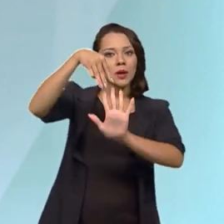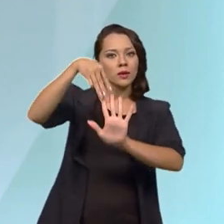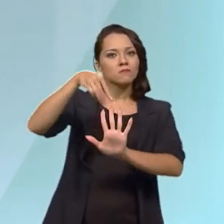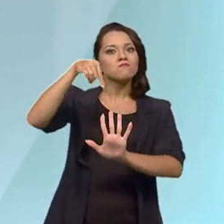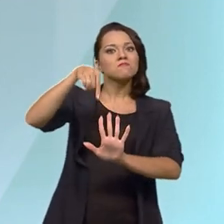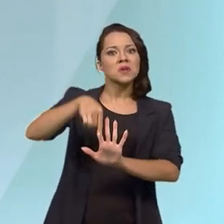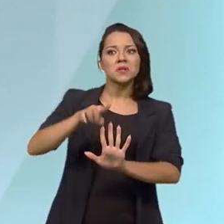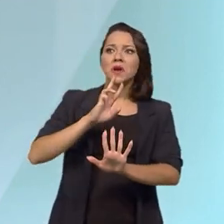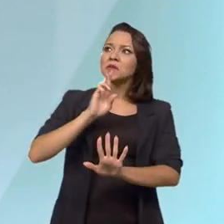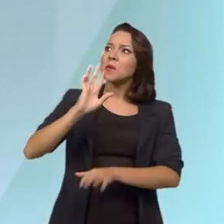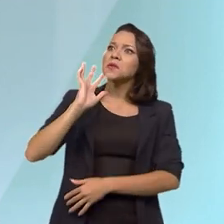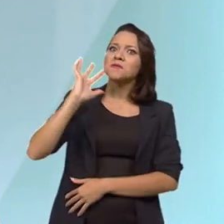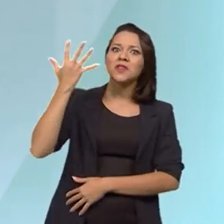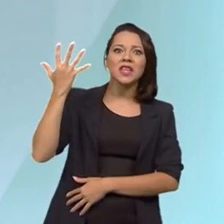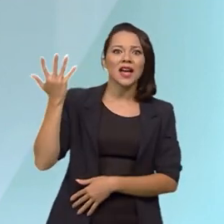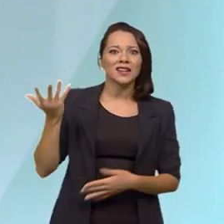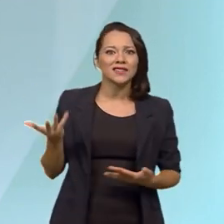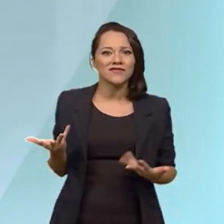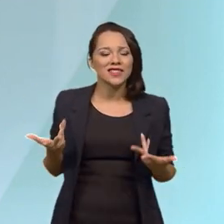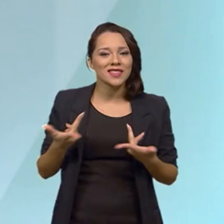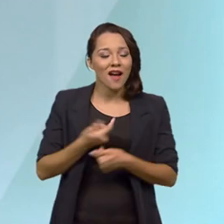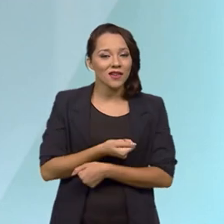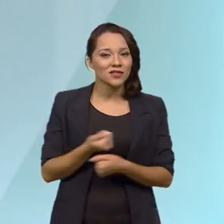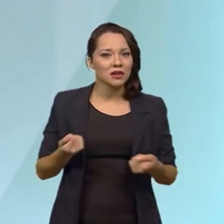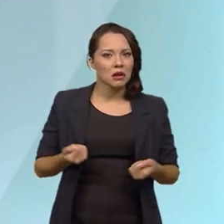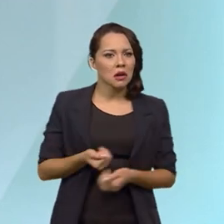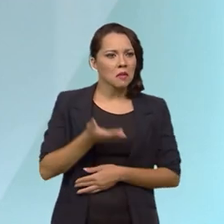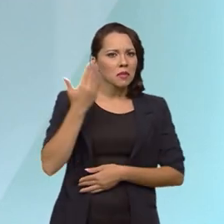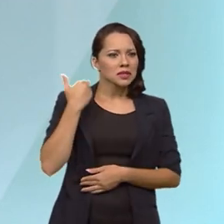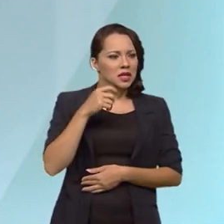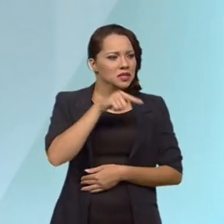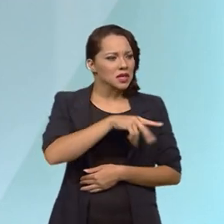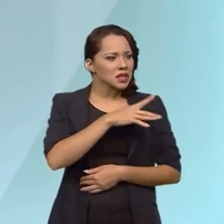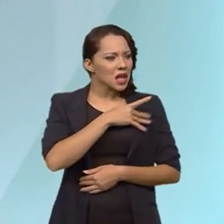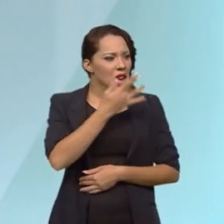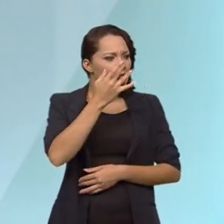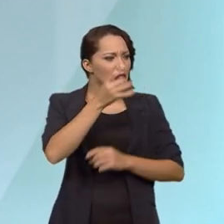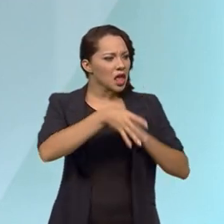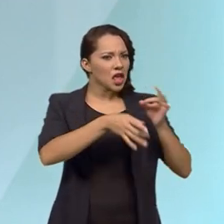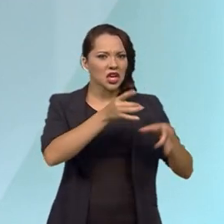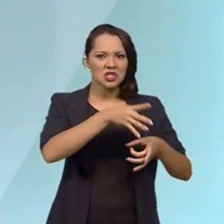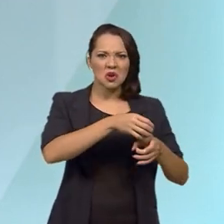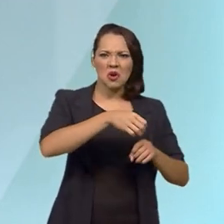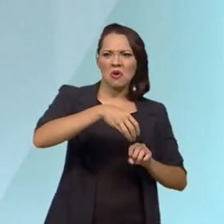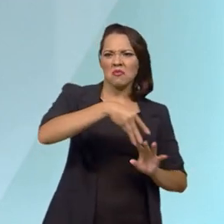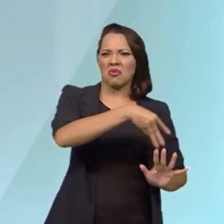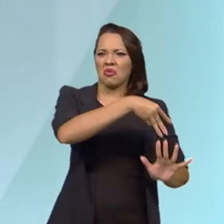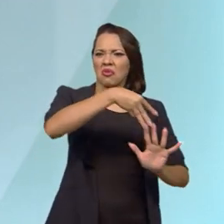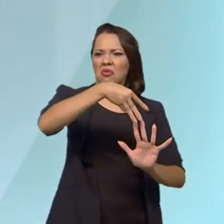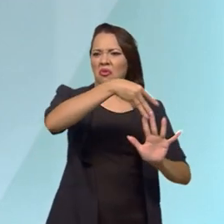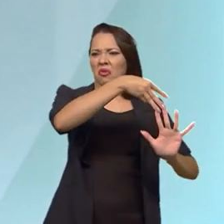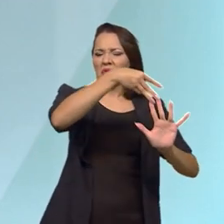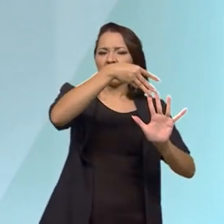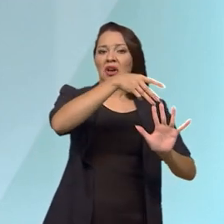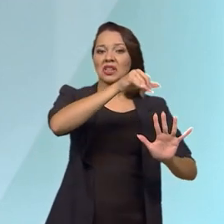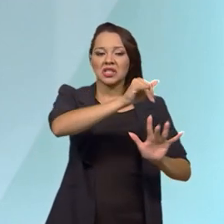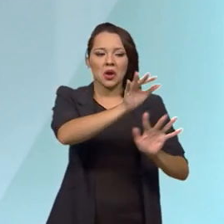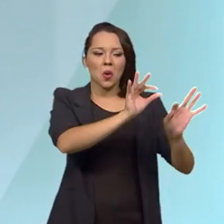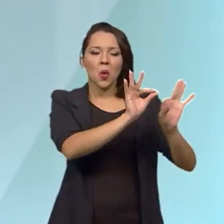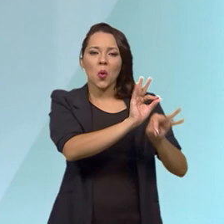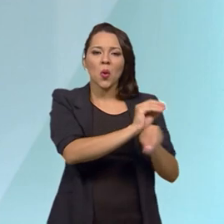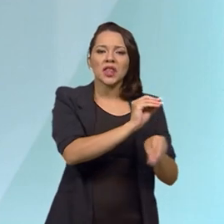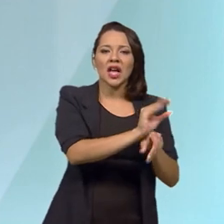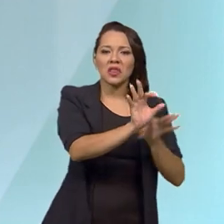uma solução fantástica. Você tinha o resíduo de um lado, que geraria o metano se não fosse trabalhado